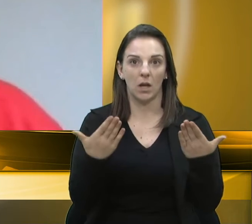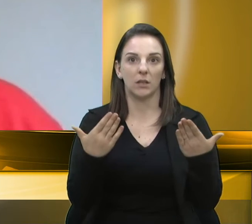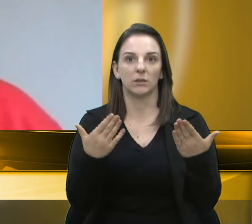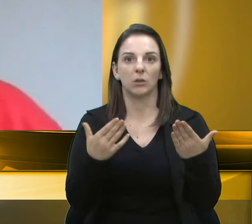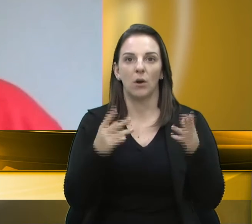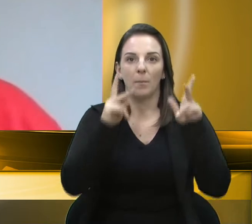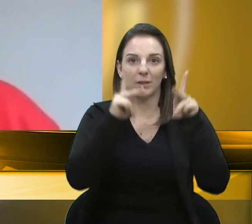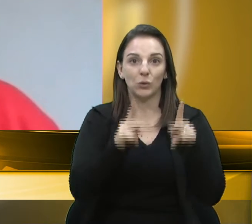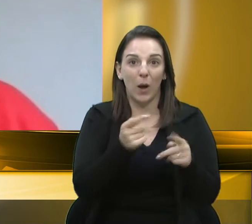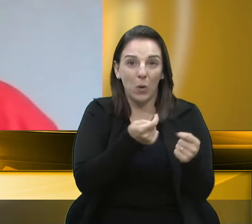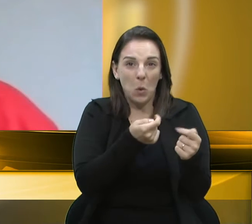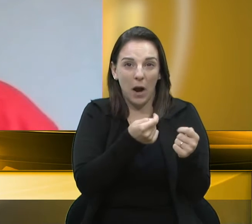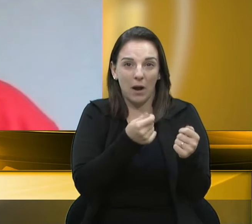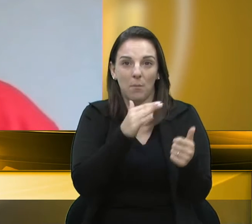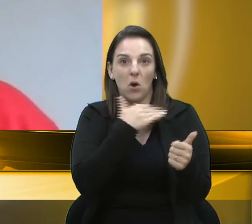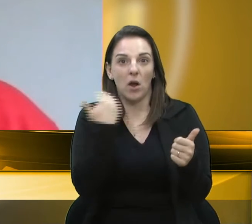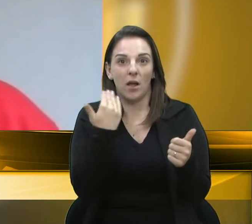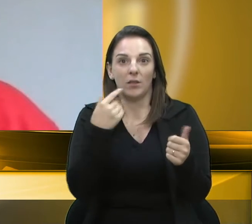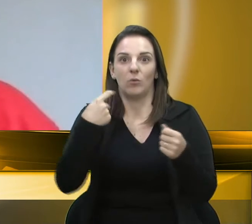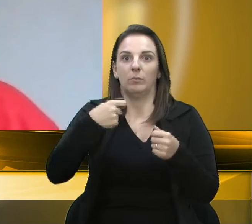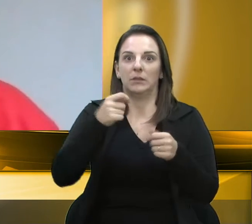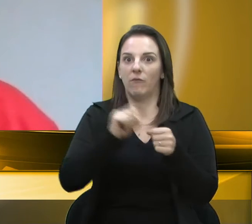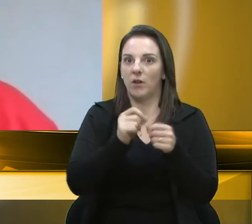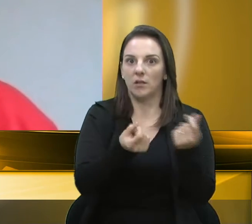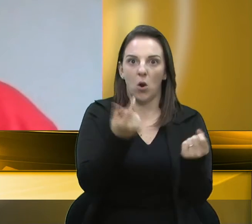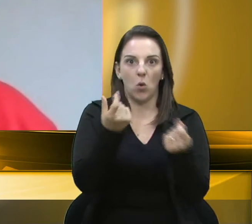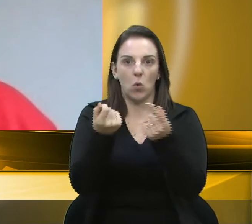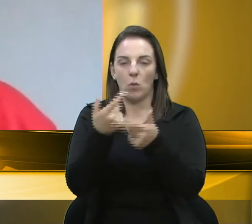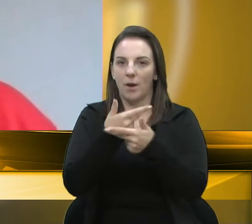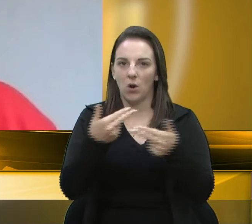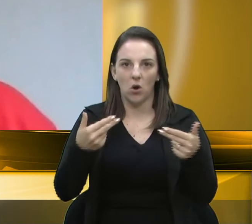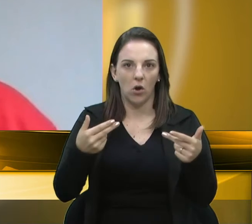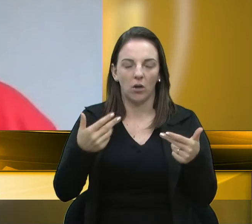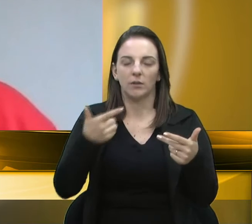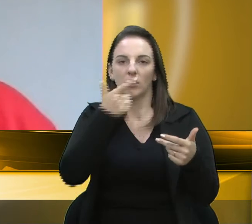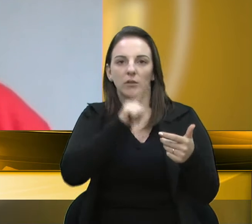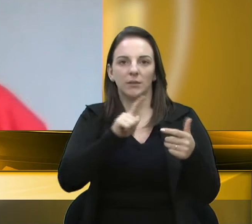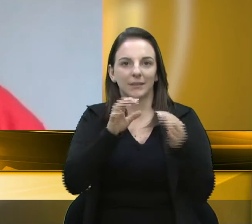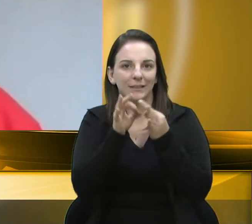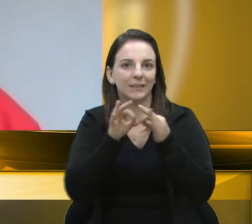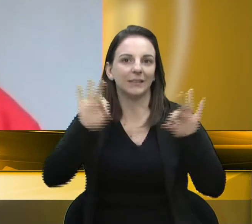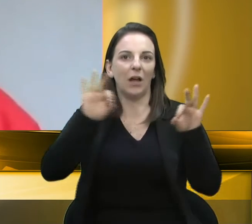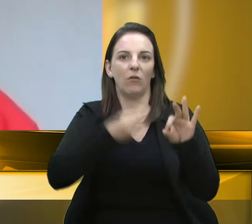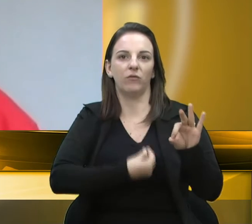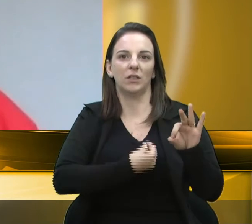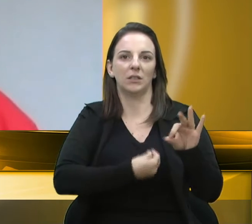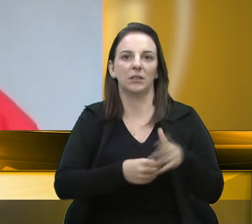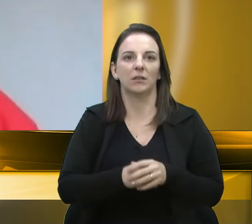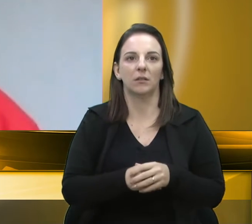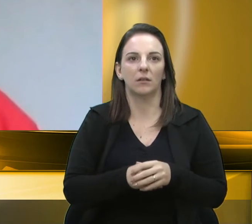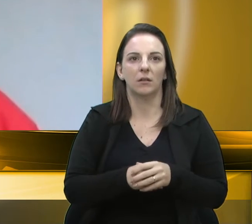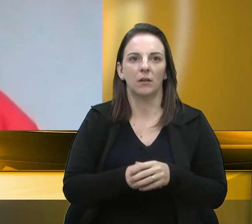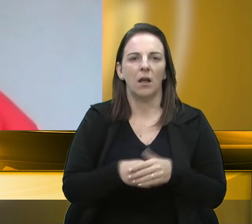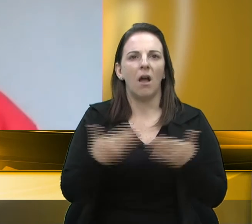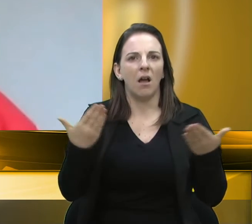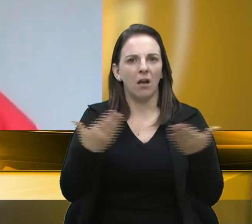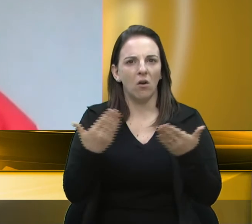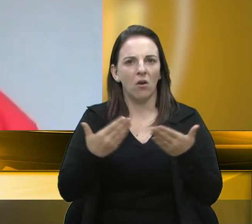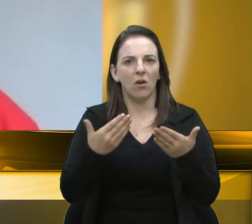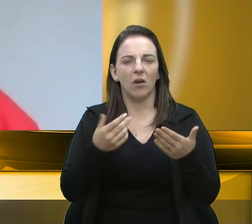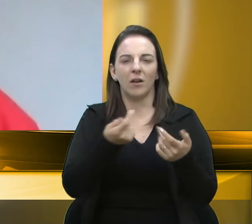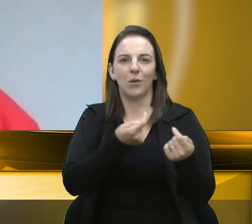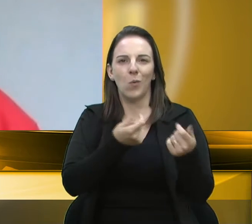afogar. E é o que está acontecendo aqui no Brasil. O tatu está se afogando e agora vai usar máscara, vai comprar vacina.